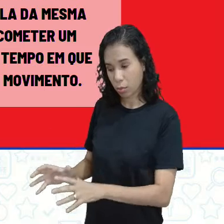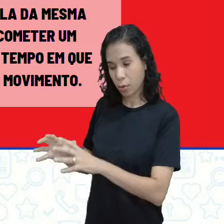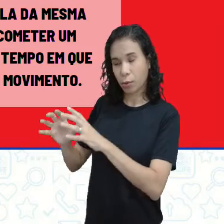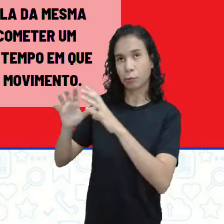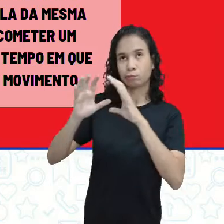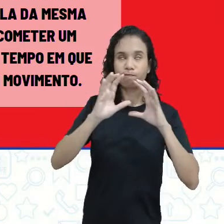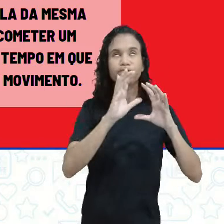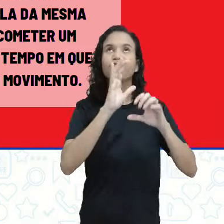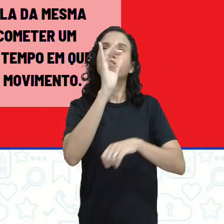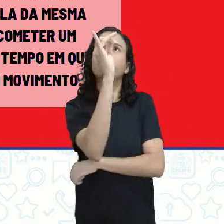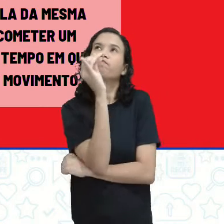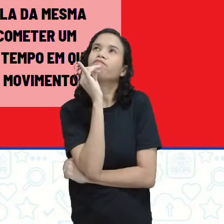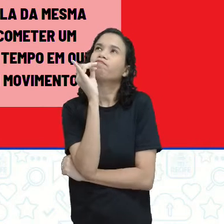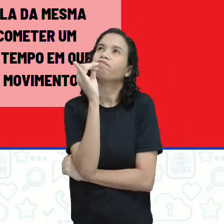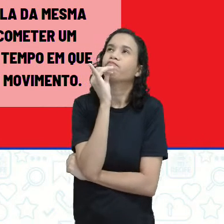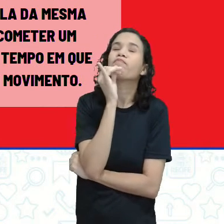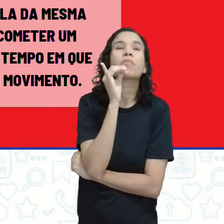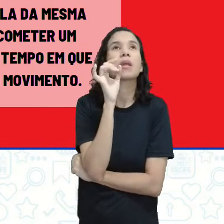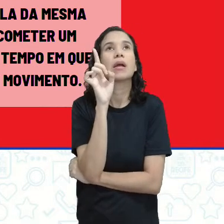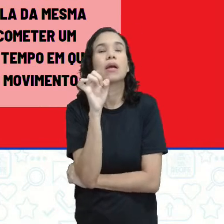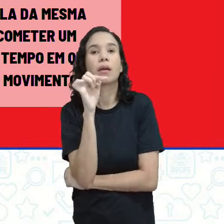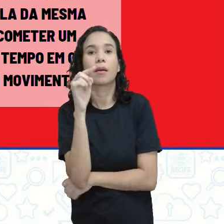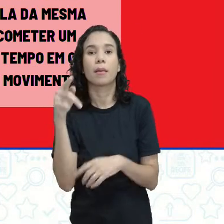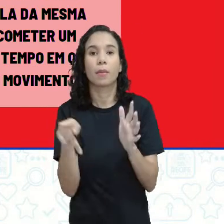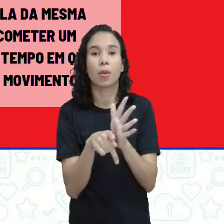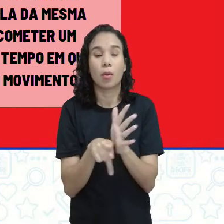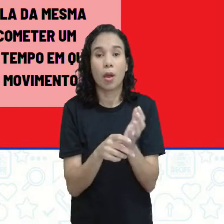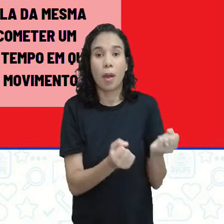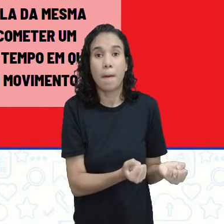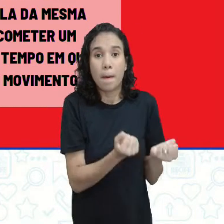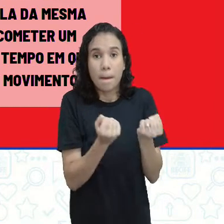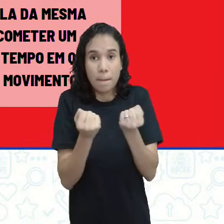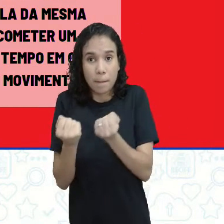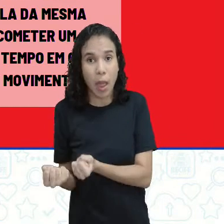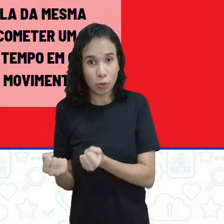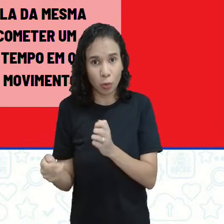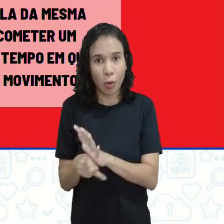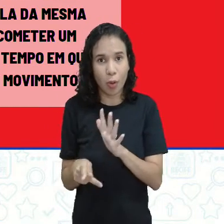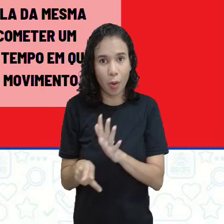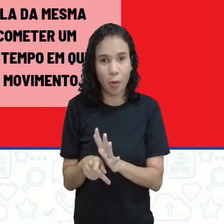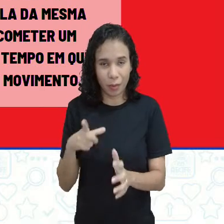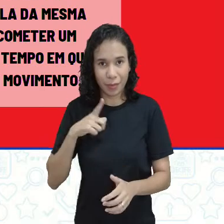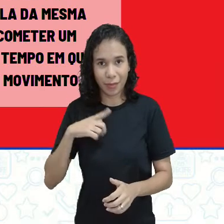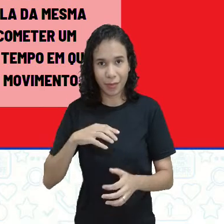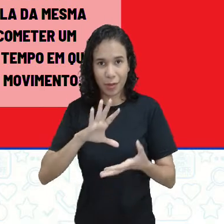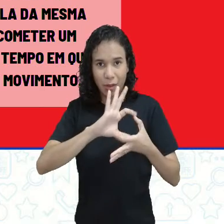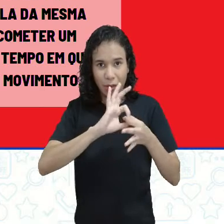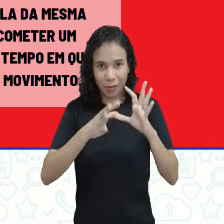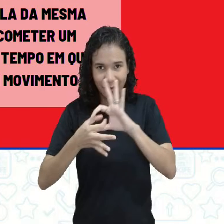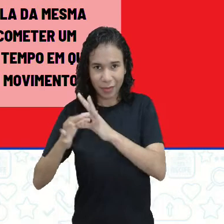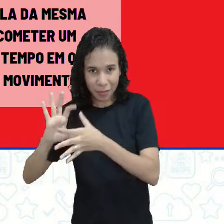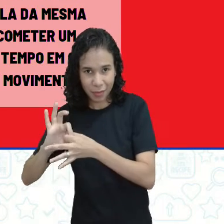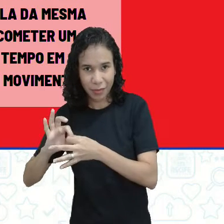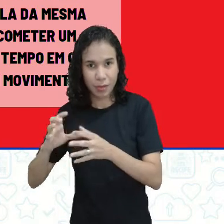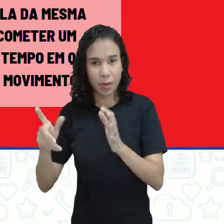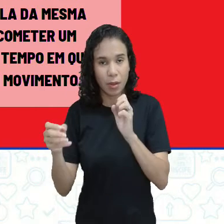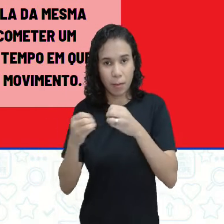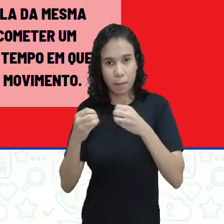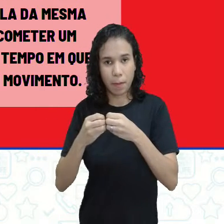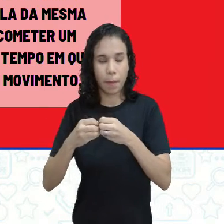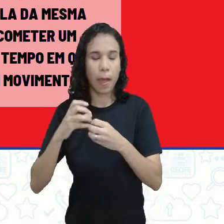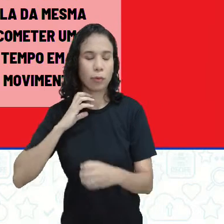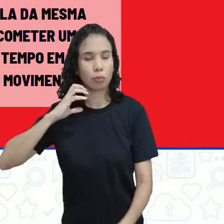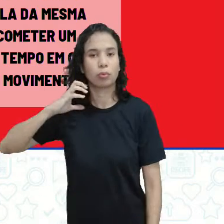um exemplo só para falar de arremesso. O arremesso de peso do atletismo, né? Os atletas, eles colocam o peso próximo do pescoço,